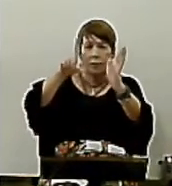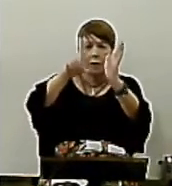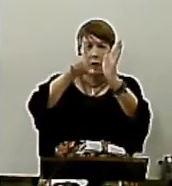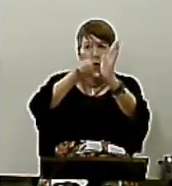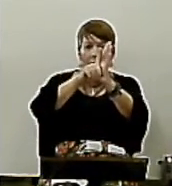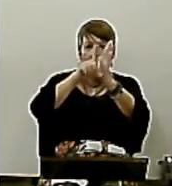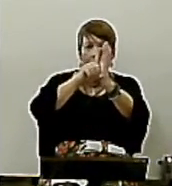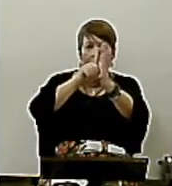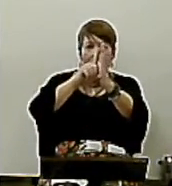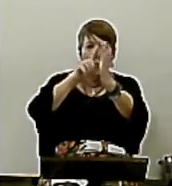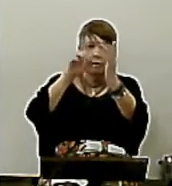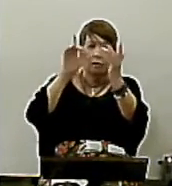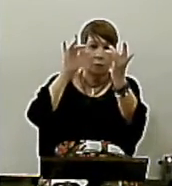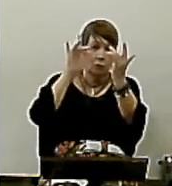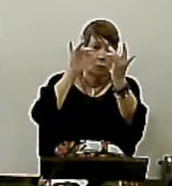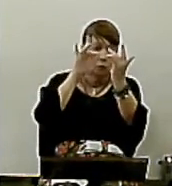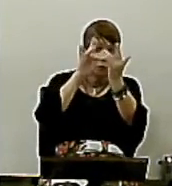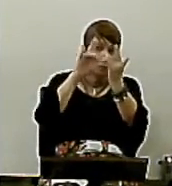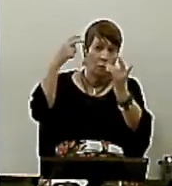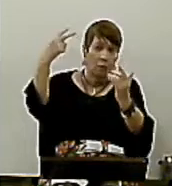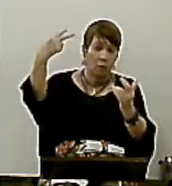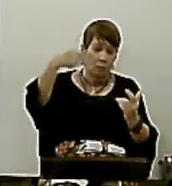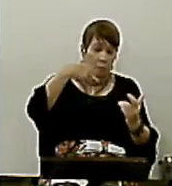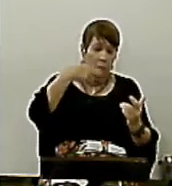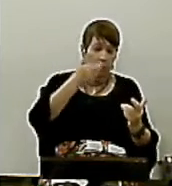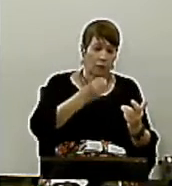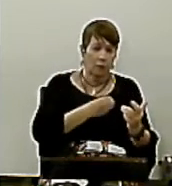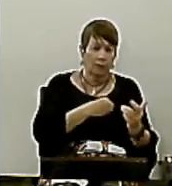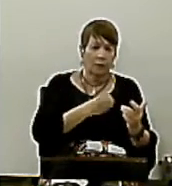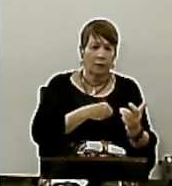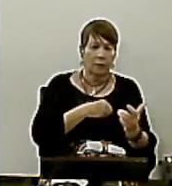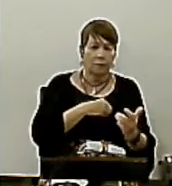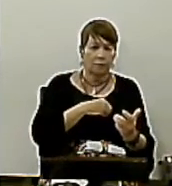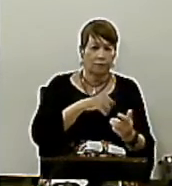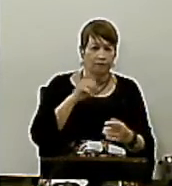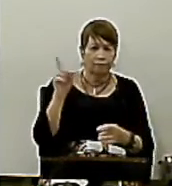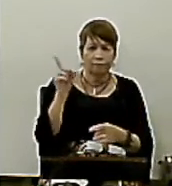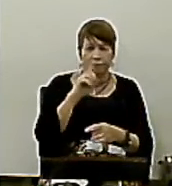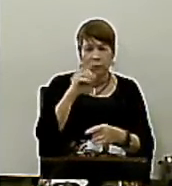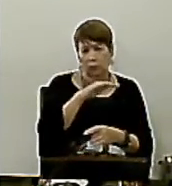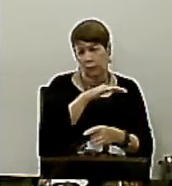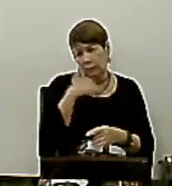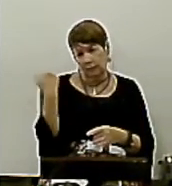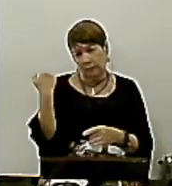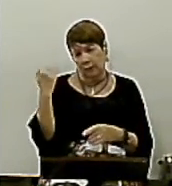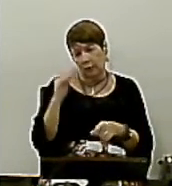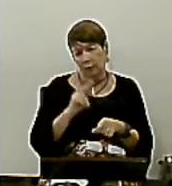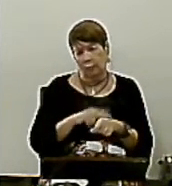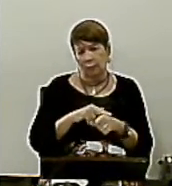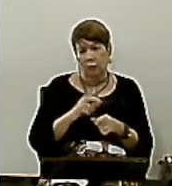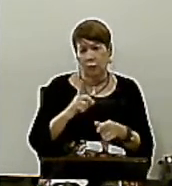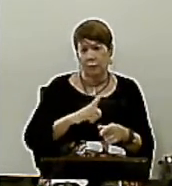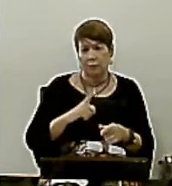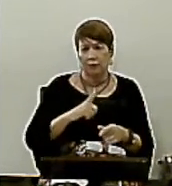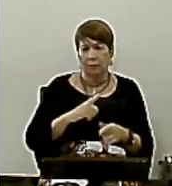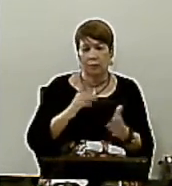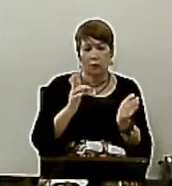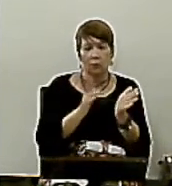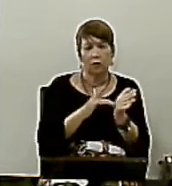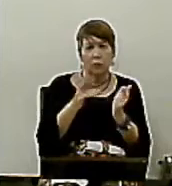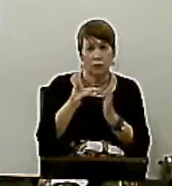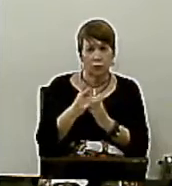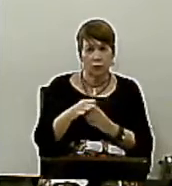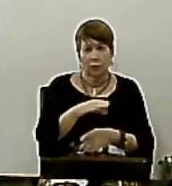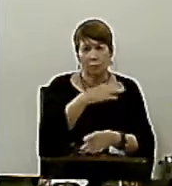Que aponta O dedo Para o nosso Pecado Não nos Condena mais Porque nós Temos um Que cumpriu A